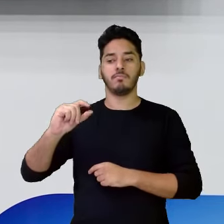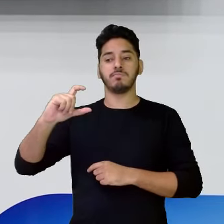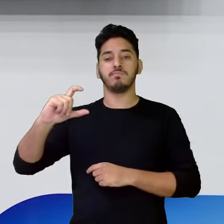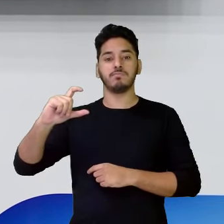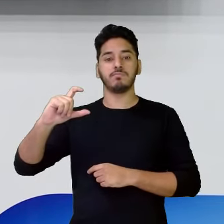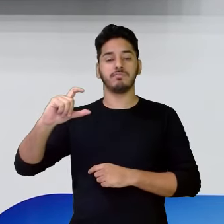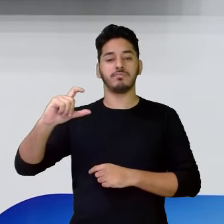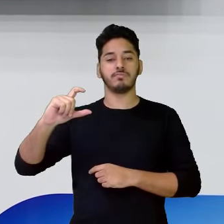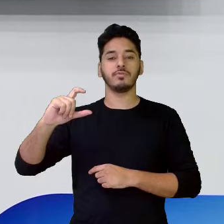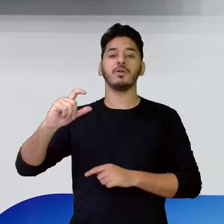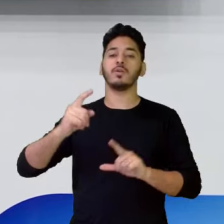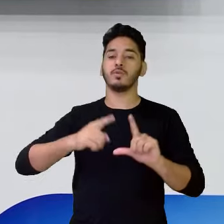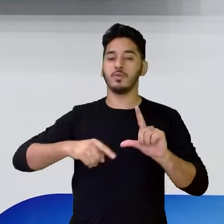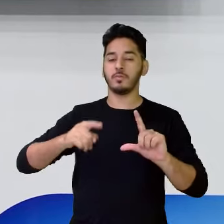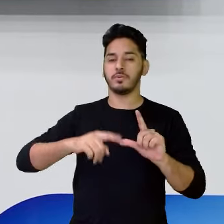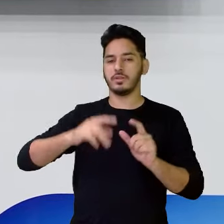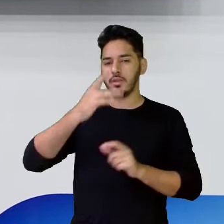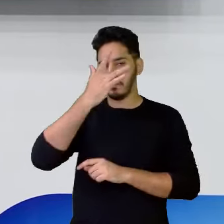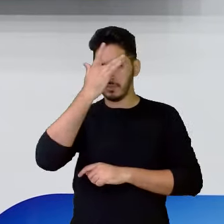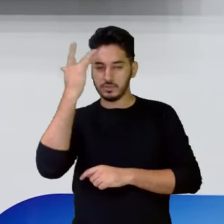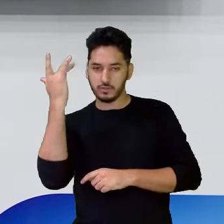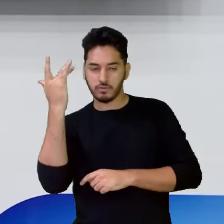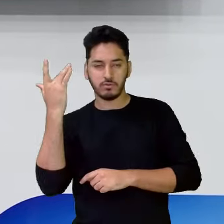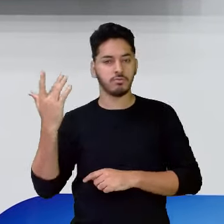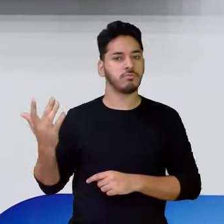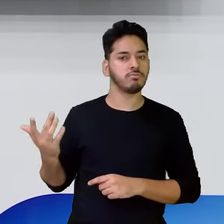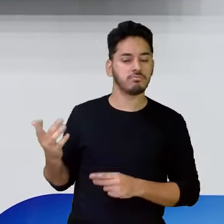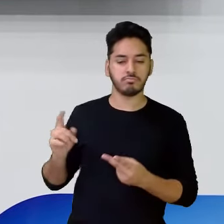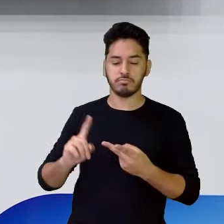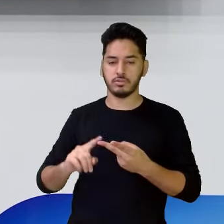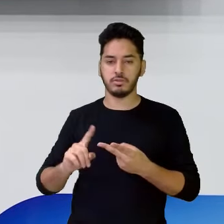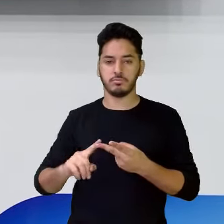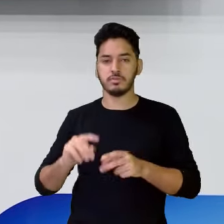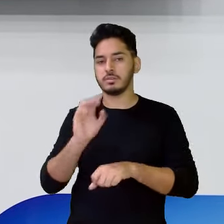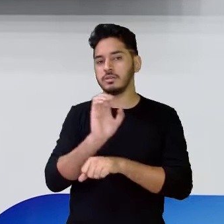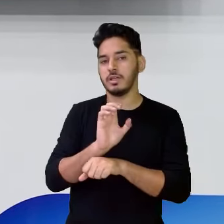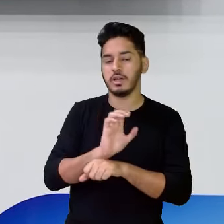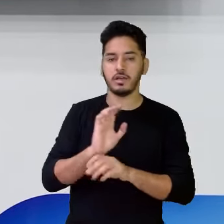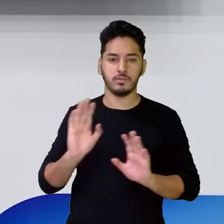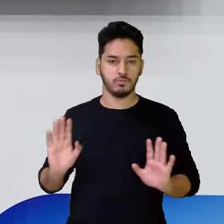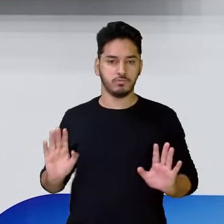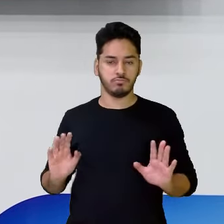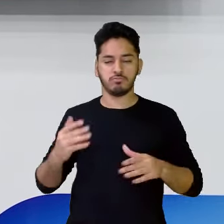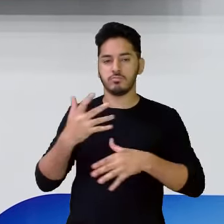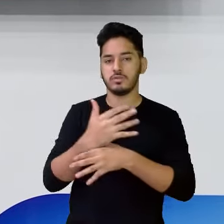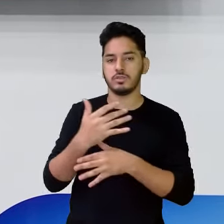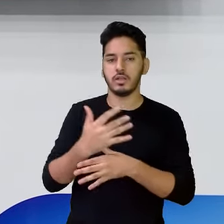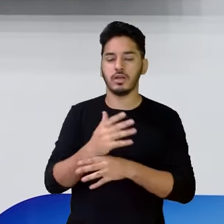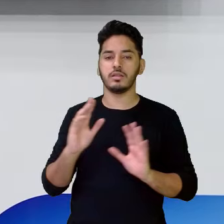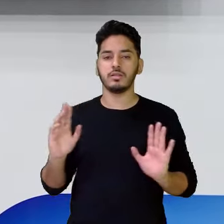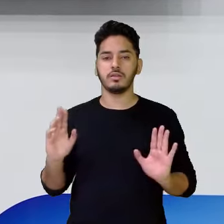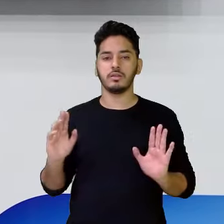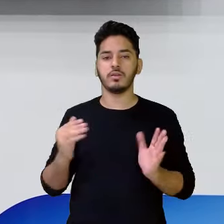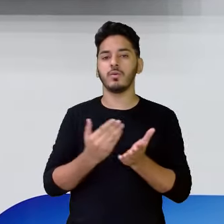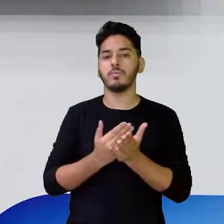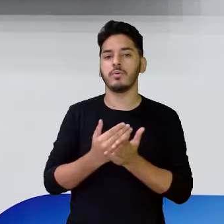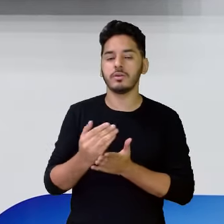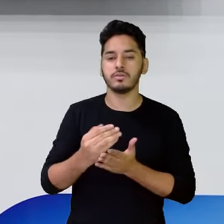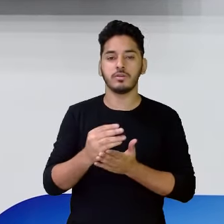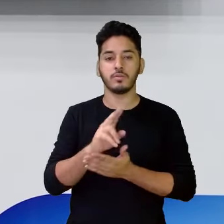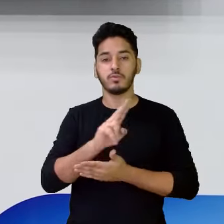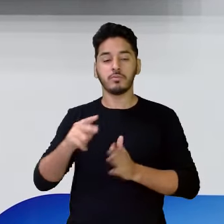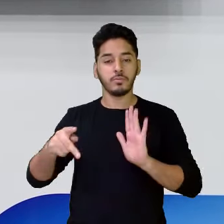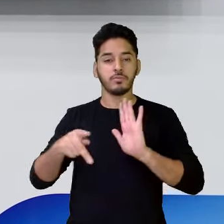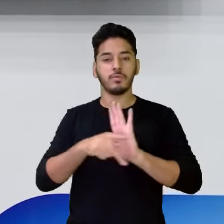Nome de pessoas, de rios, de estados, de cidades, começam com nome próprio, nome de